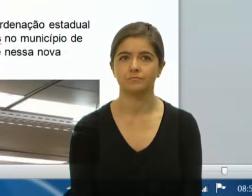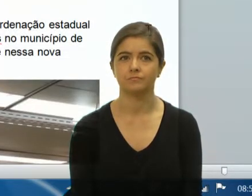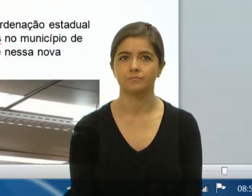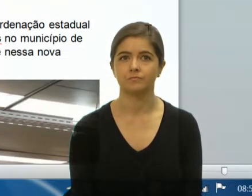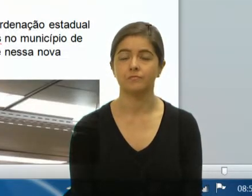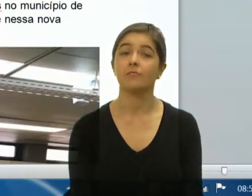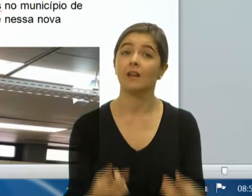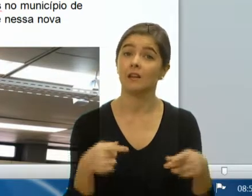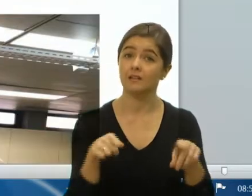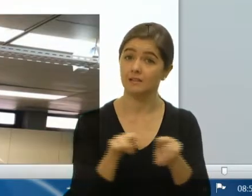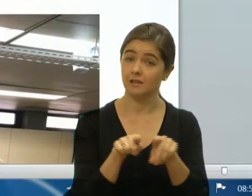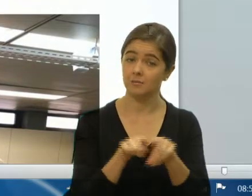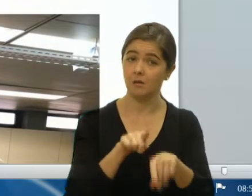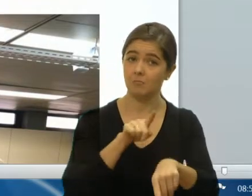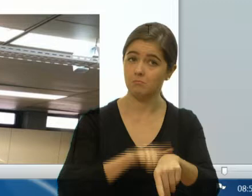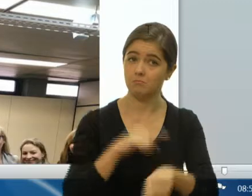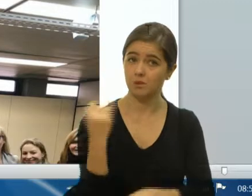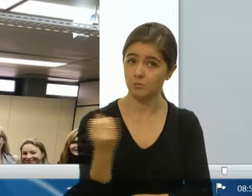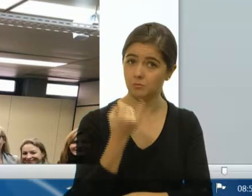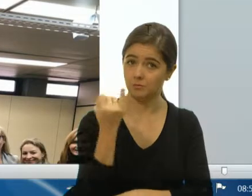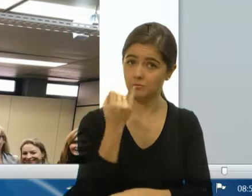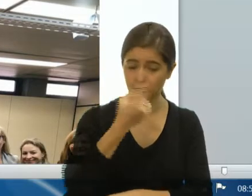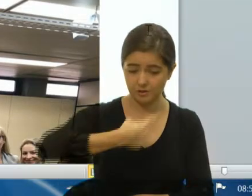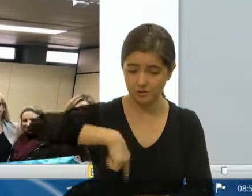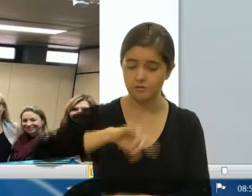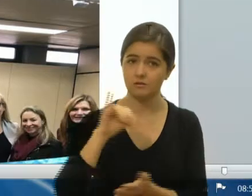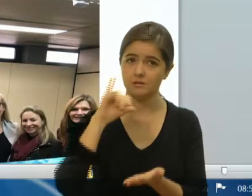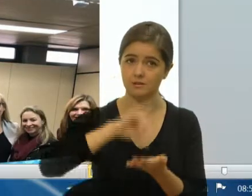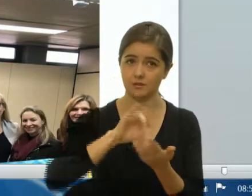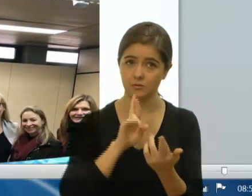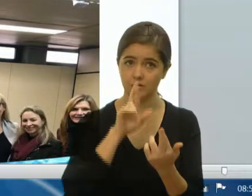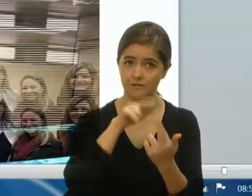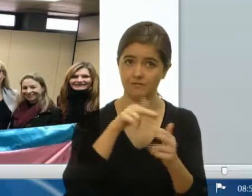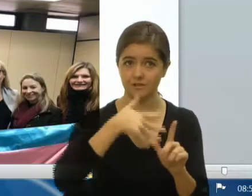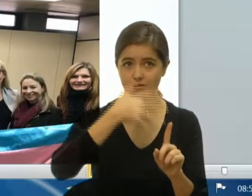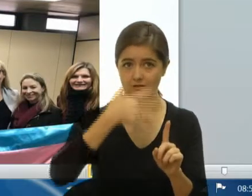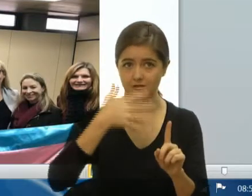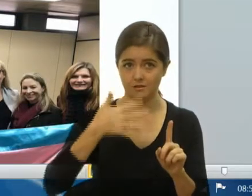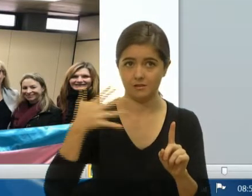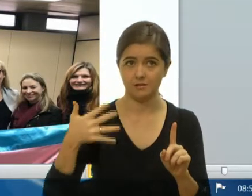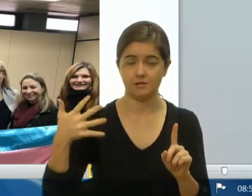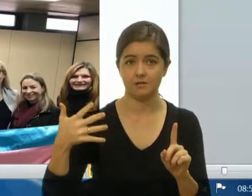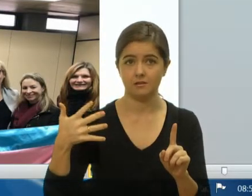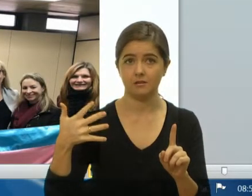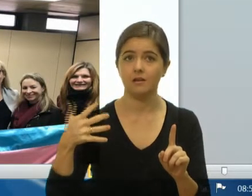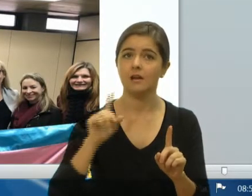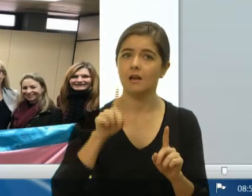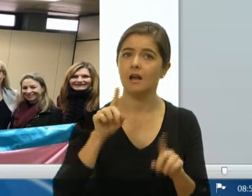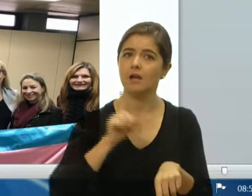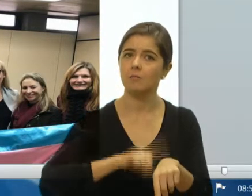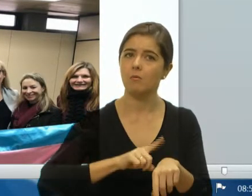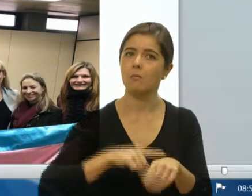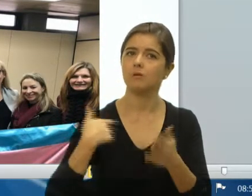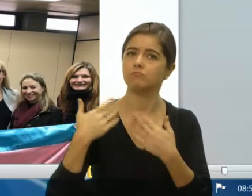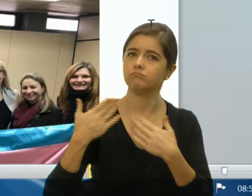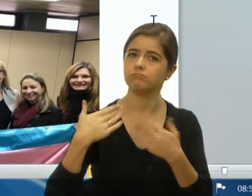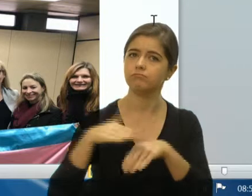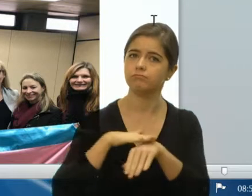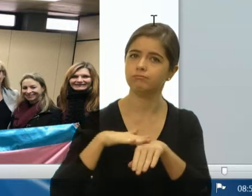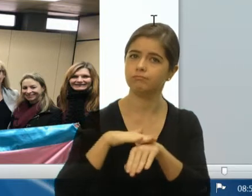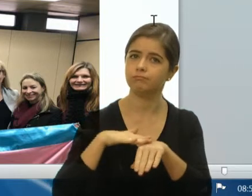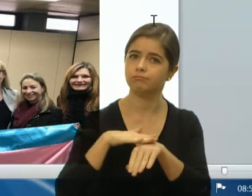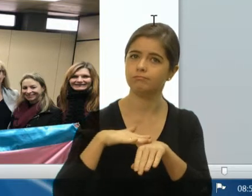Também um momento muito importante para nós, o Centro de Referências, foi o diálogo da questão,